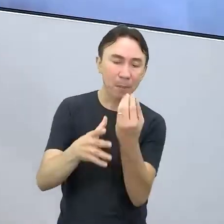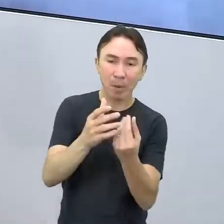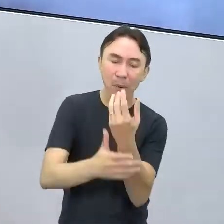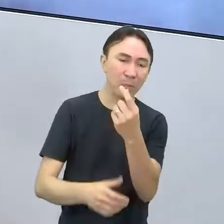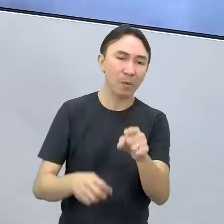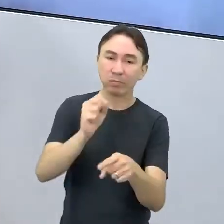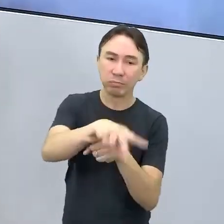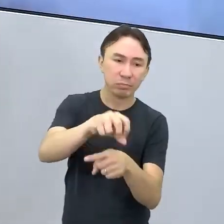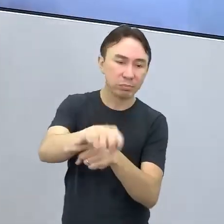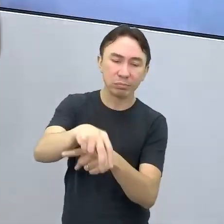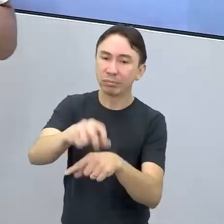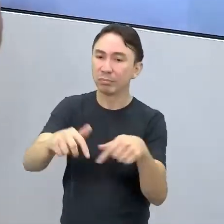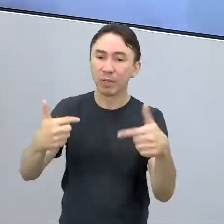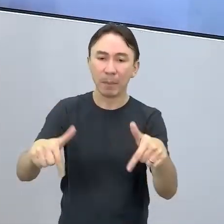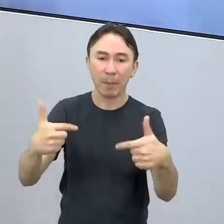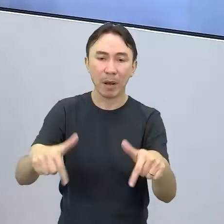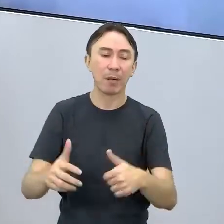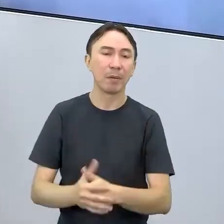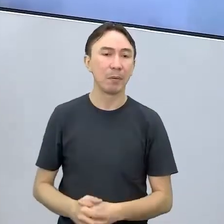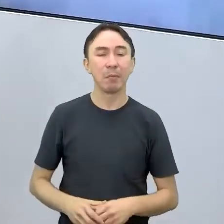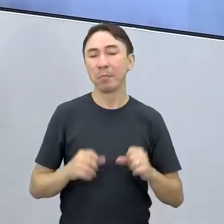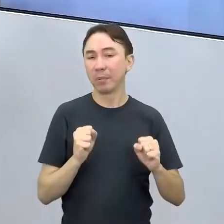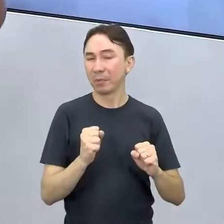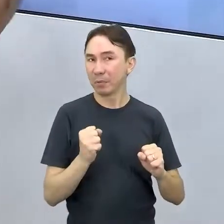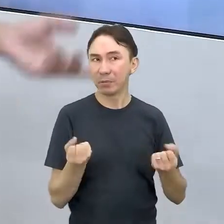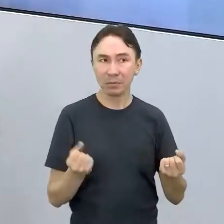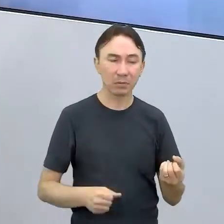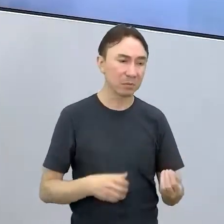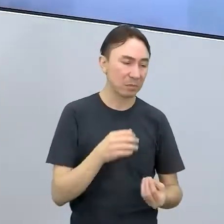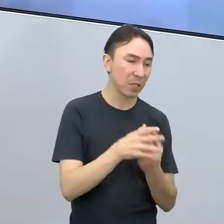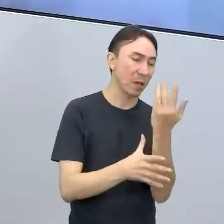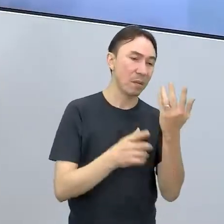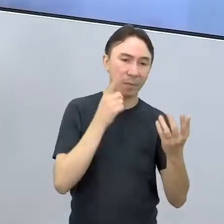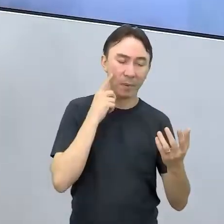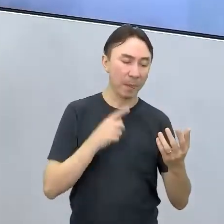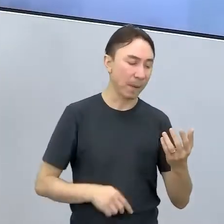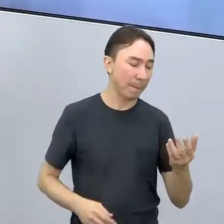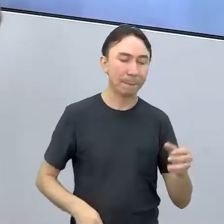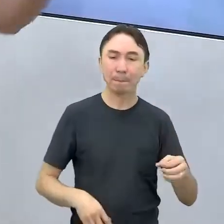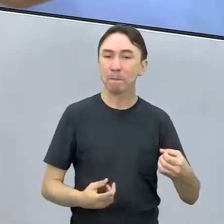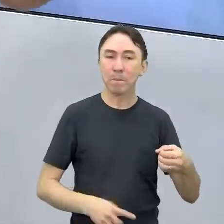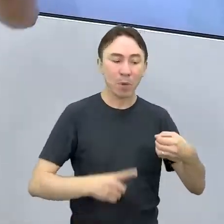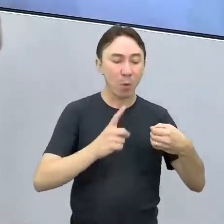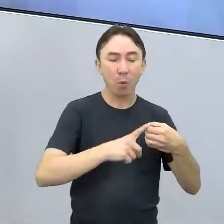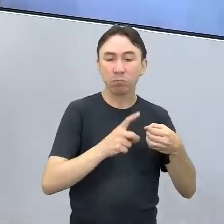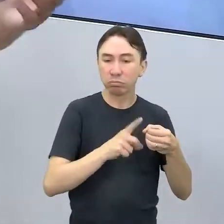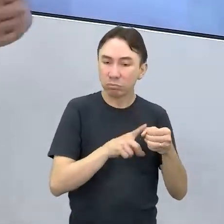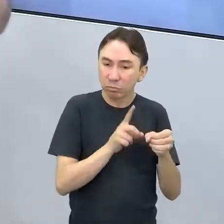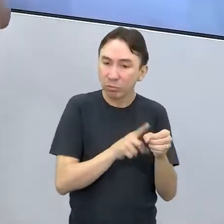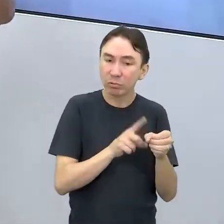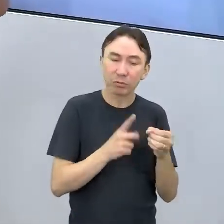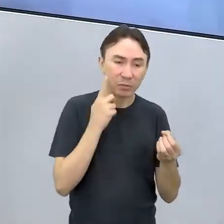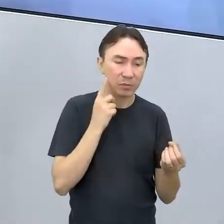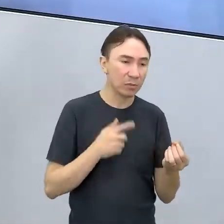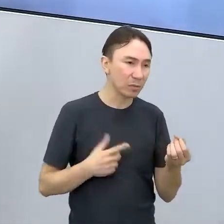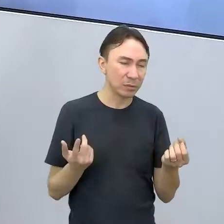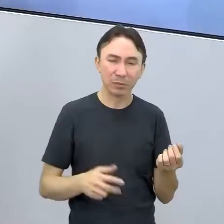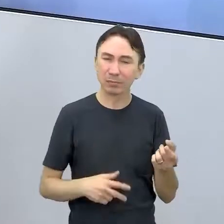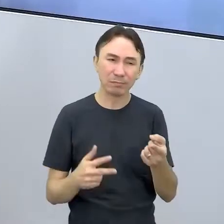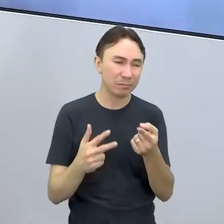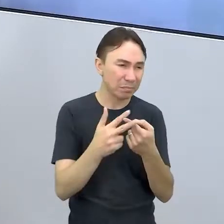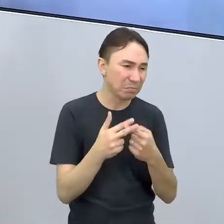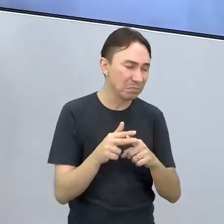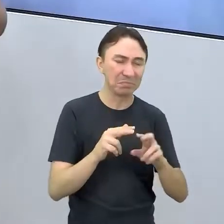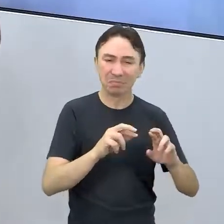de artesanato, você pode criar aí uma empresa de alimentícios e chamar a comunidade para trabalhar com o intuito